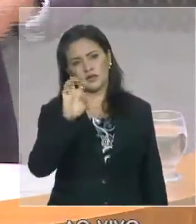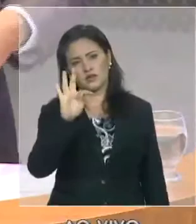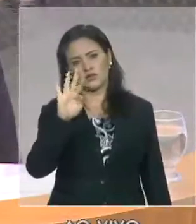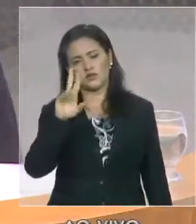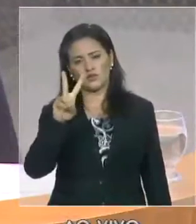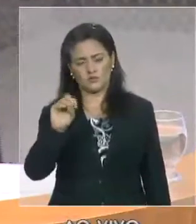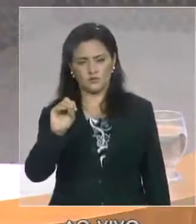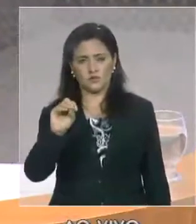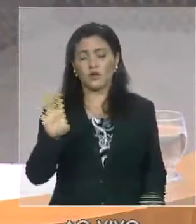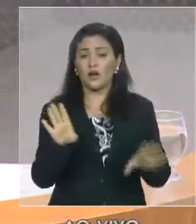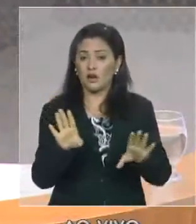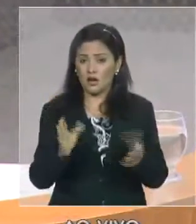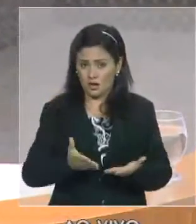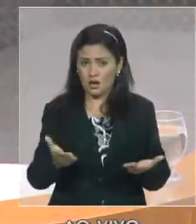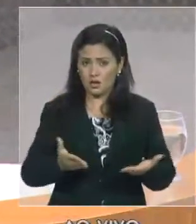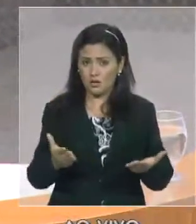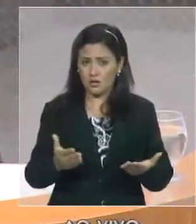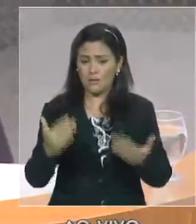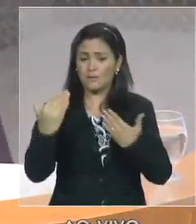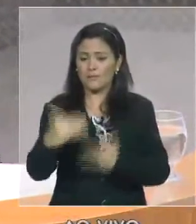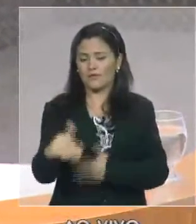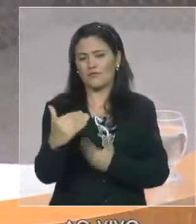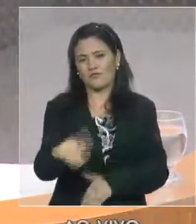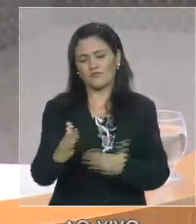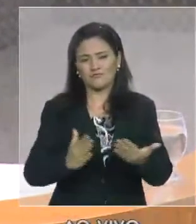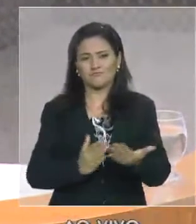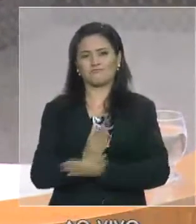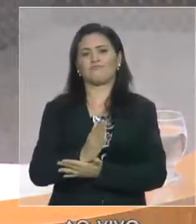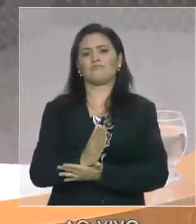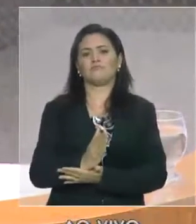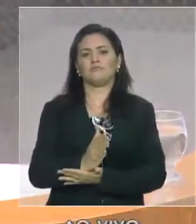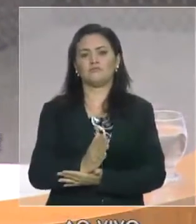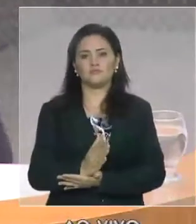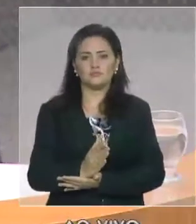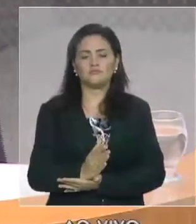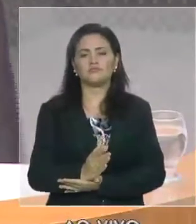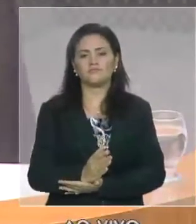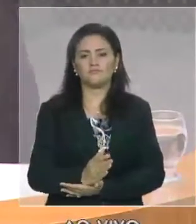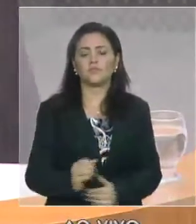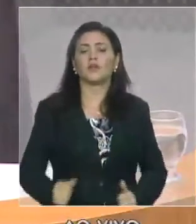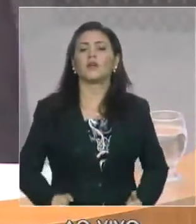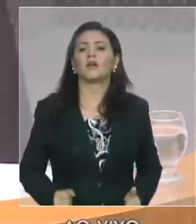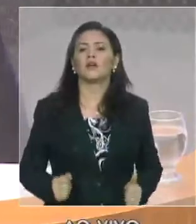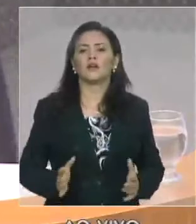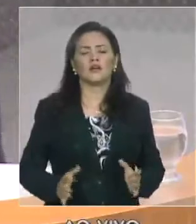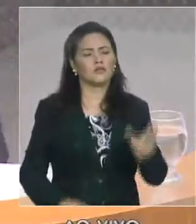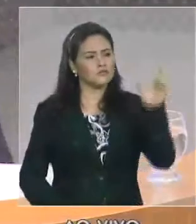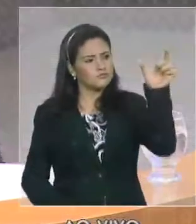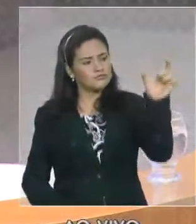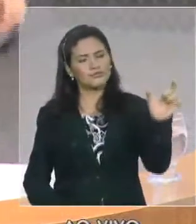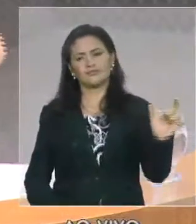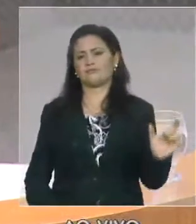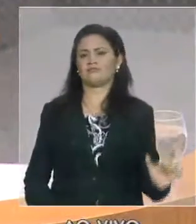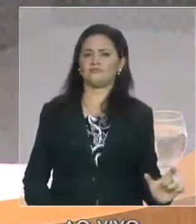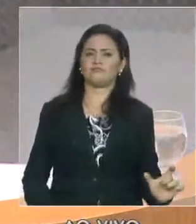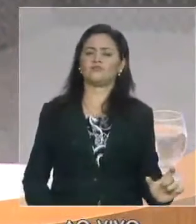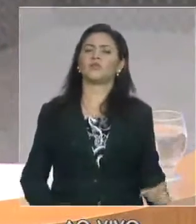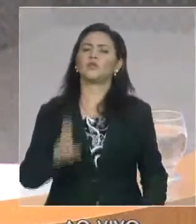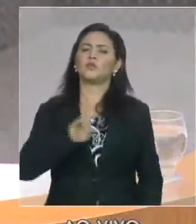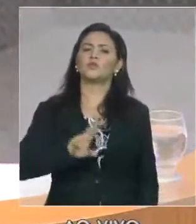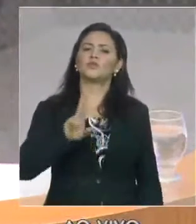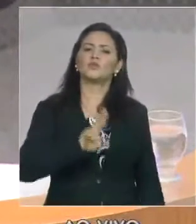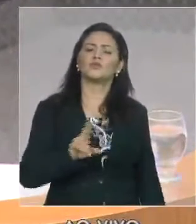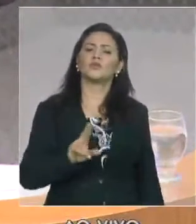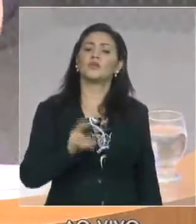público, nós estamos colocando uma despesa exatamente nesta coluna, alusiva ao uso dos servidores